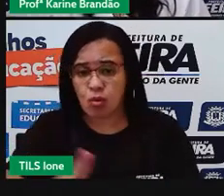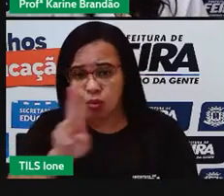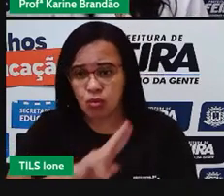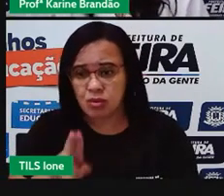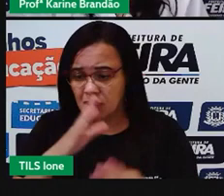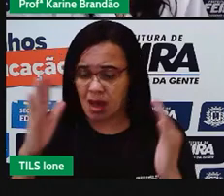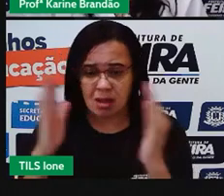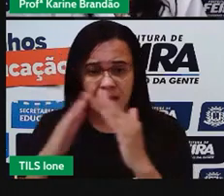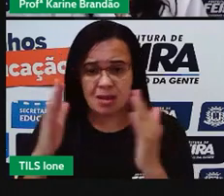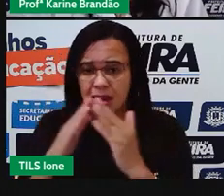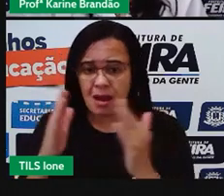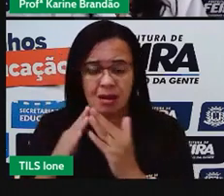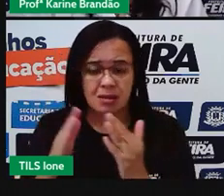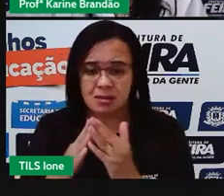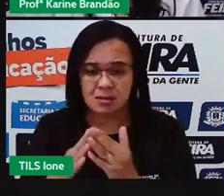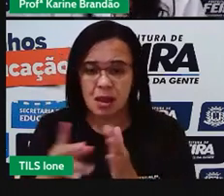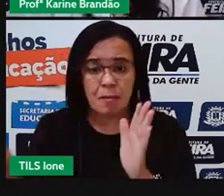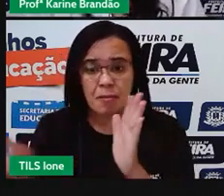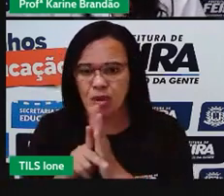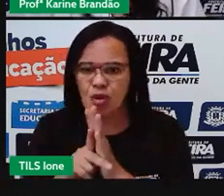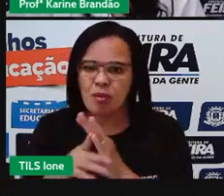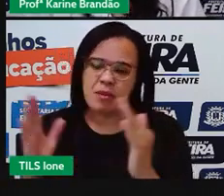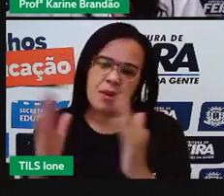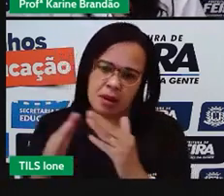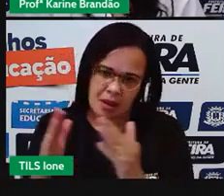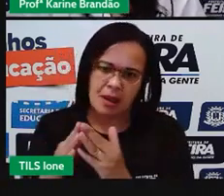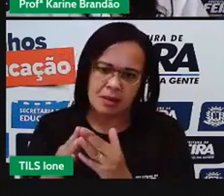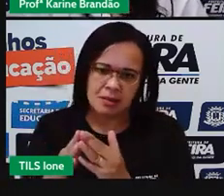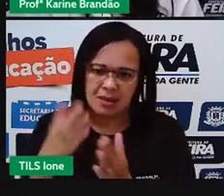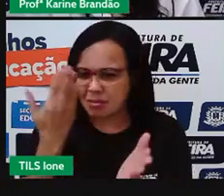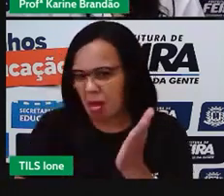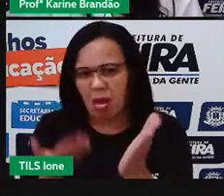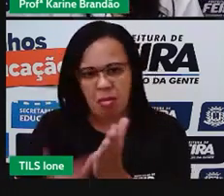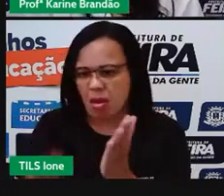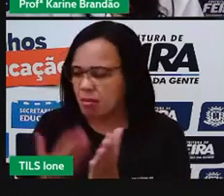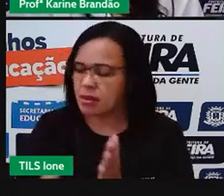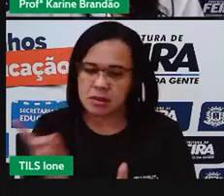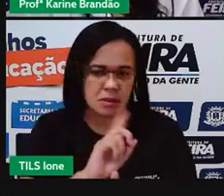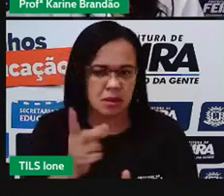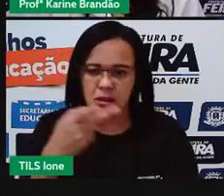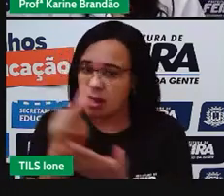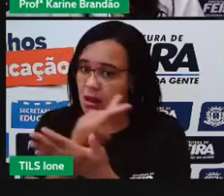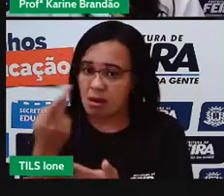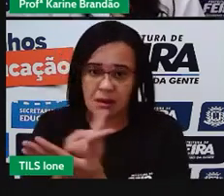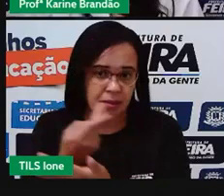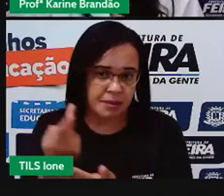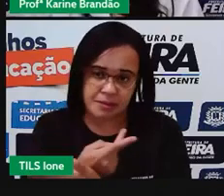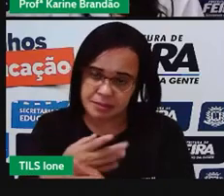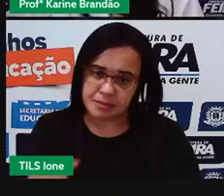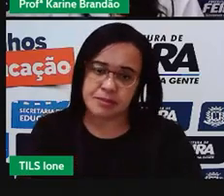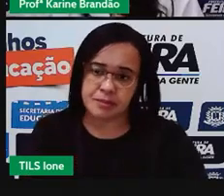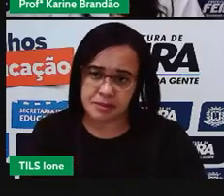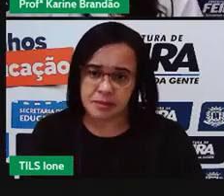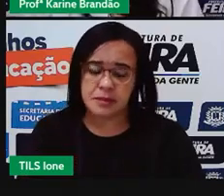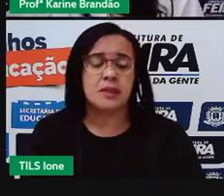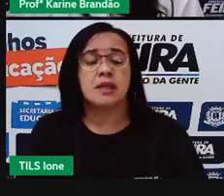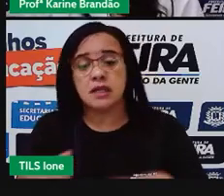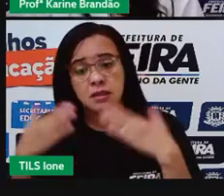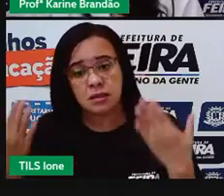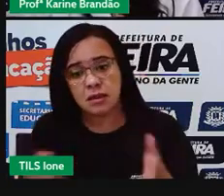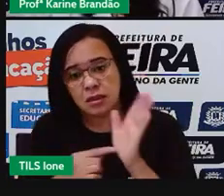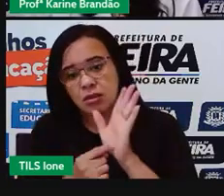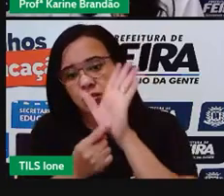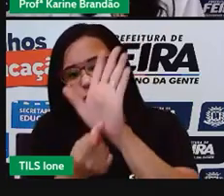E aí, então, o que é essa pegada hídrica, que a senhora trouxe, né? Naquelas estatísticas, naqueles